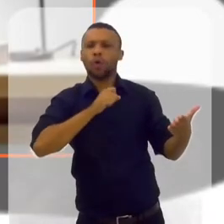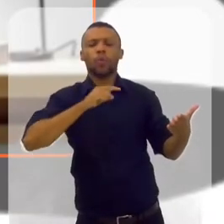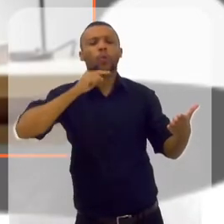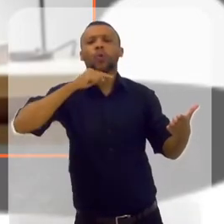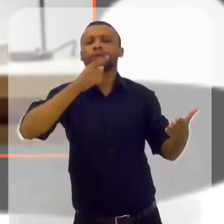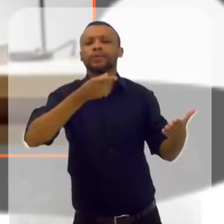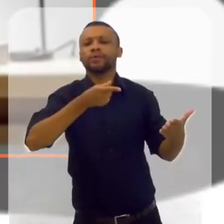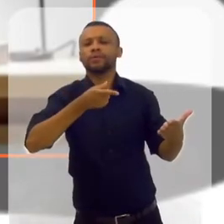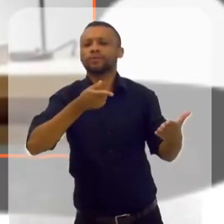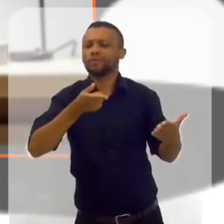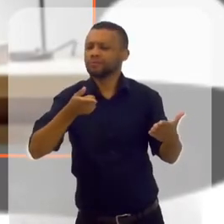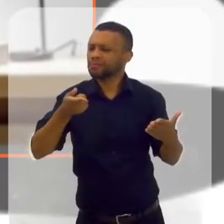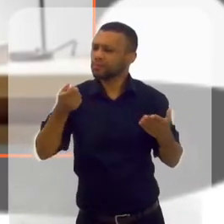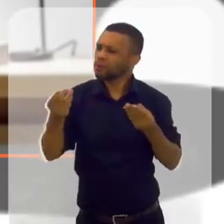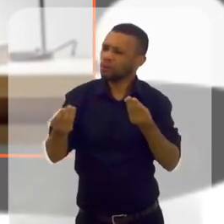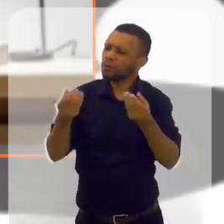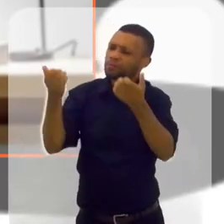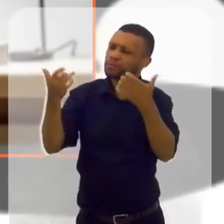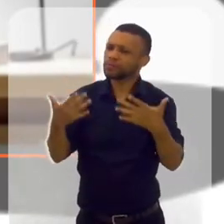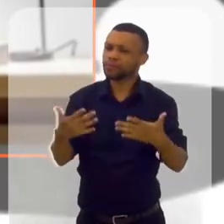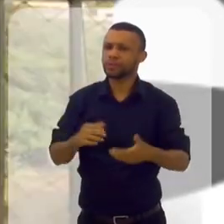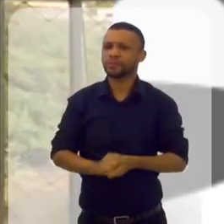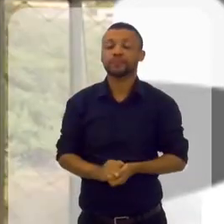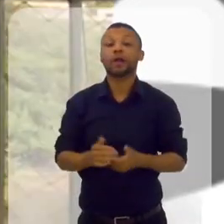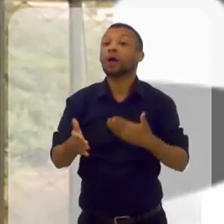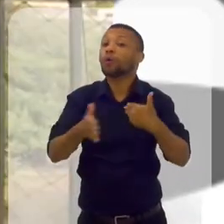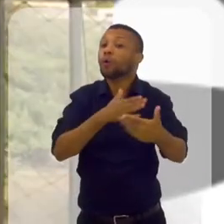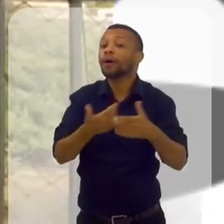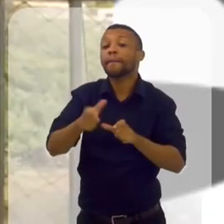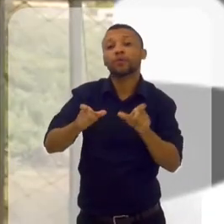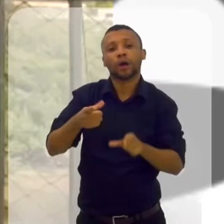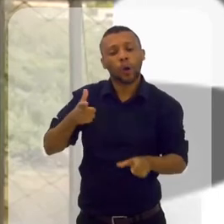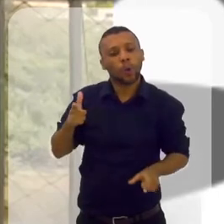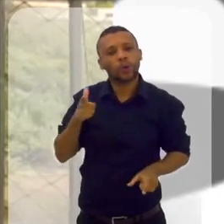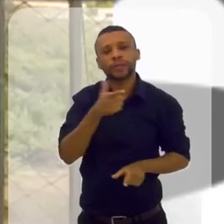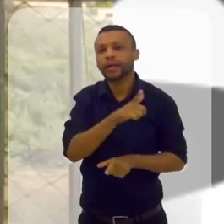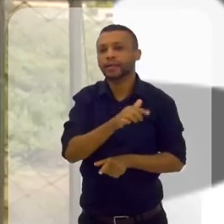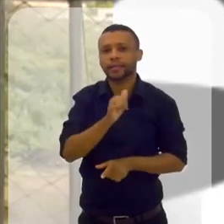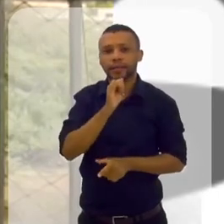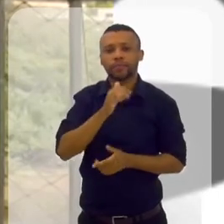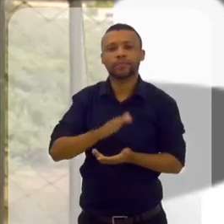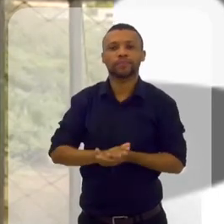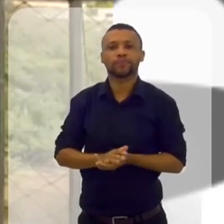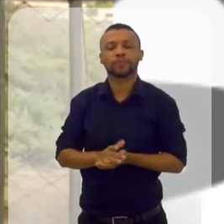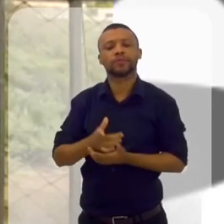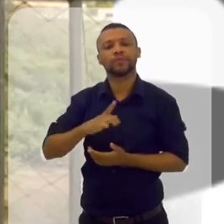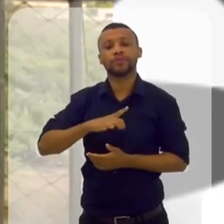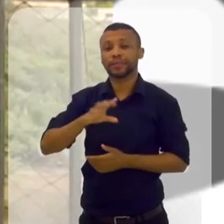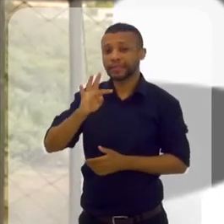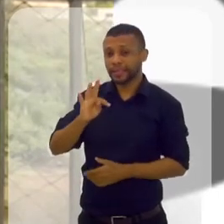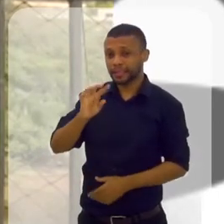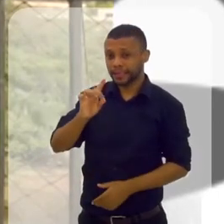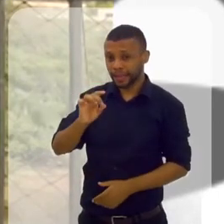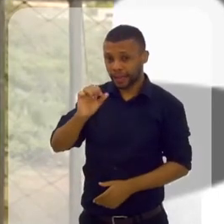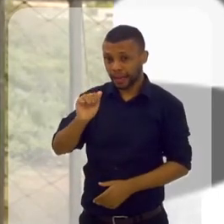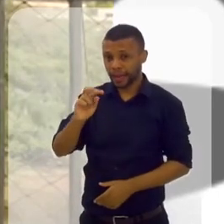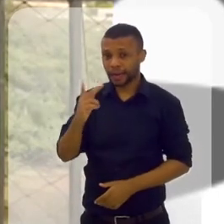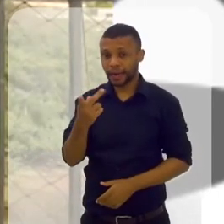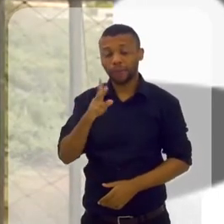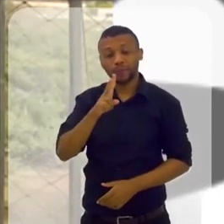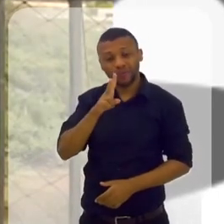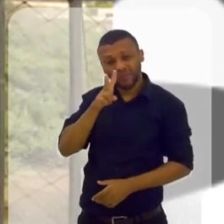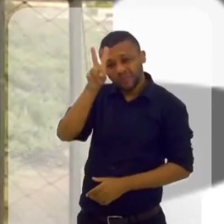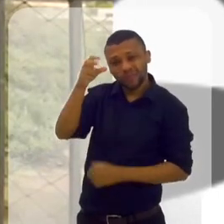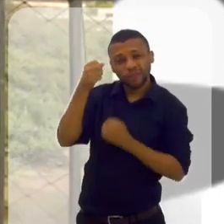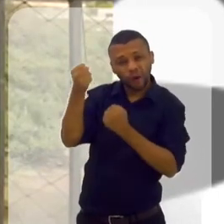hoje. Então, essa pessoa consegue? Sim, qualquer pessoa consegue. Pra você ter uma ideia, eu tinha um TDAH muito